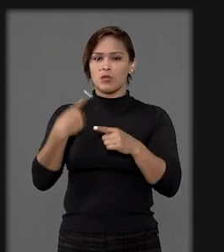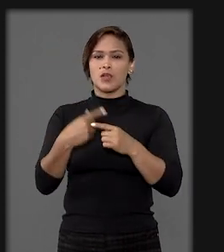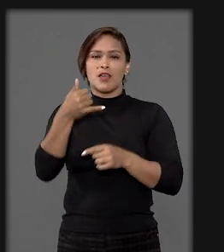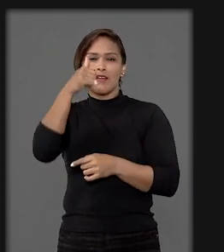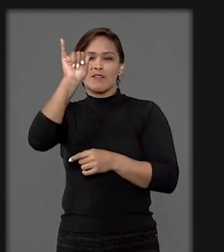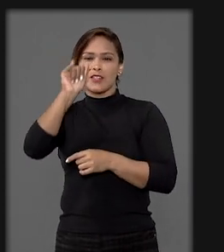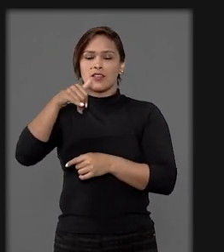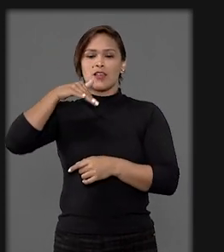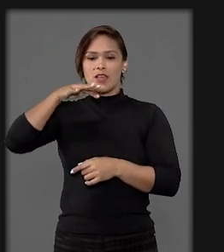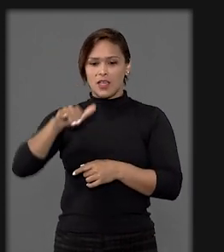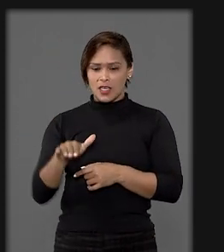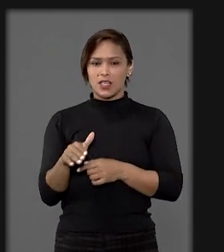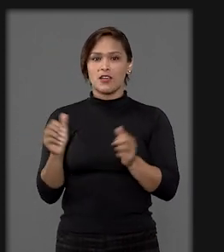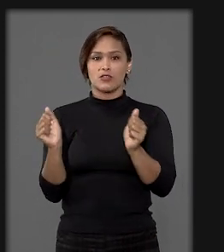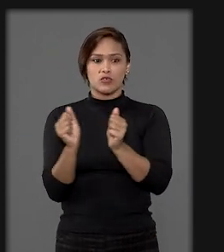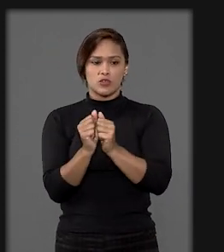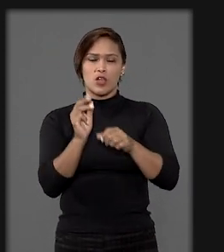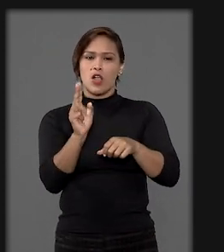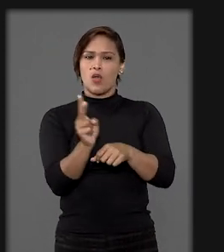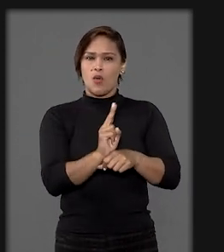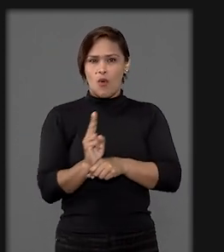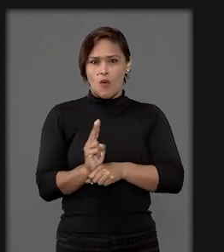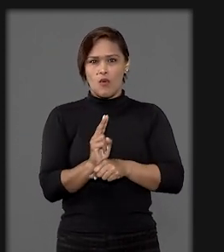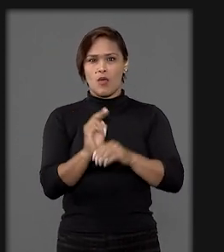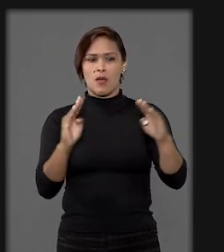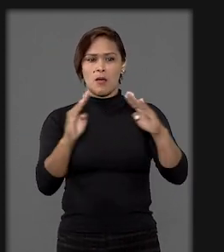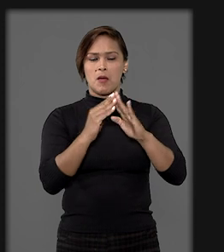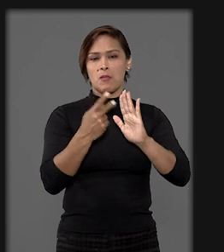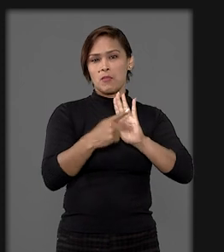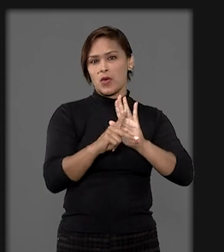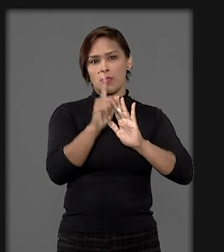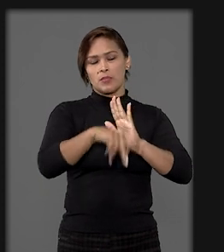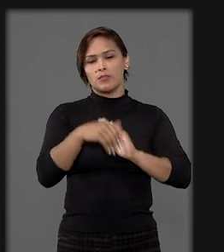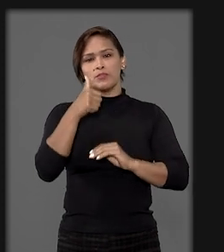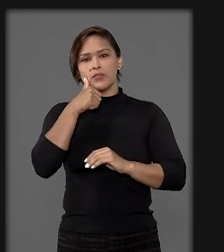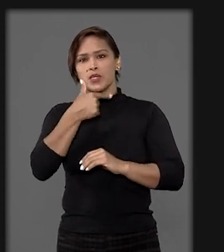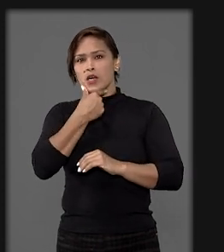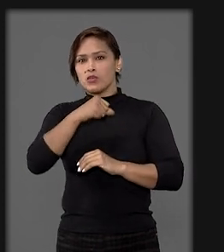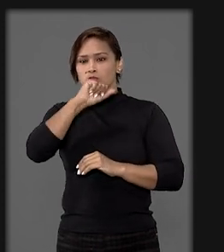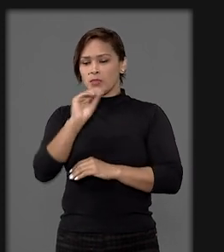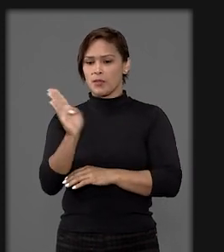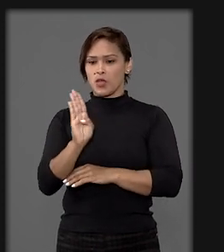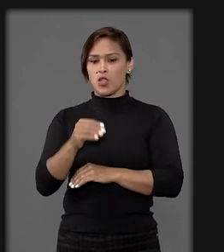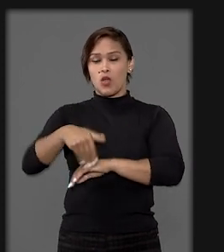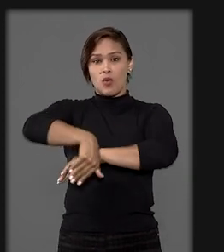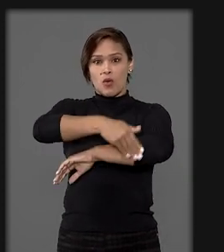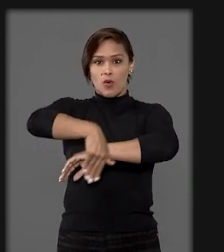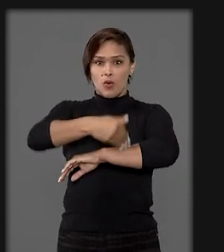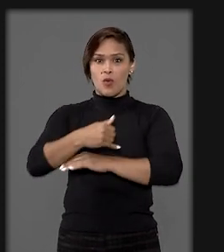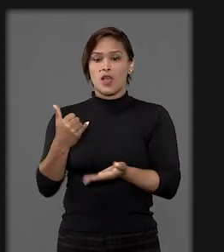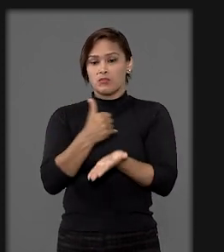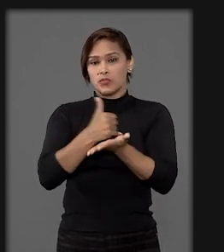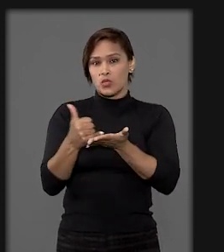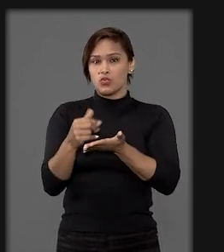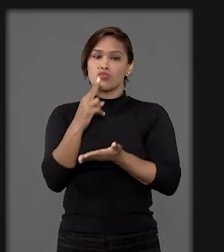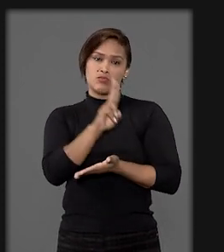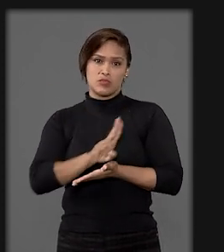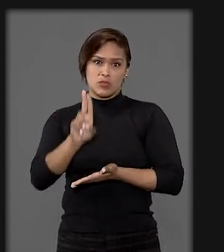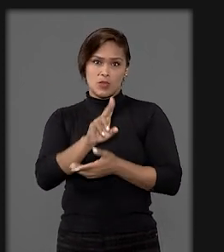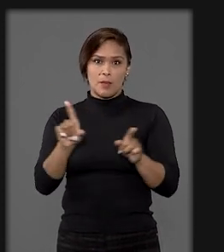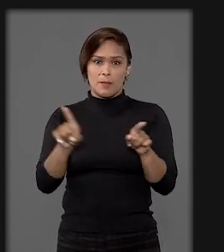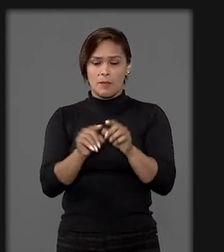para evitar que a criança fosse para um abrigo institucional, pois os pais biológicos viviam em situação de rua e usavam drogas.